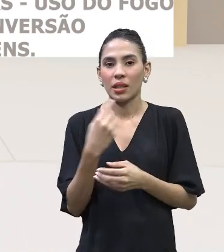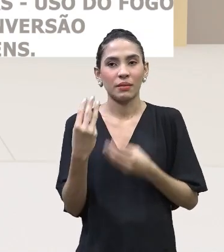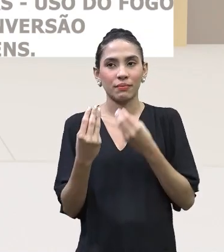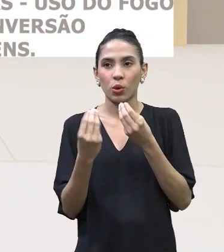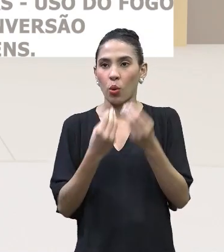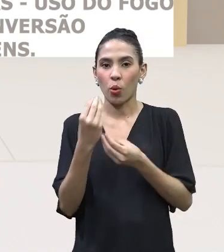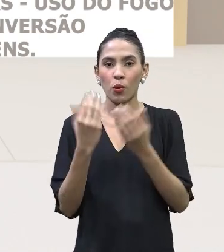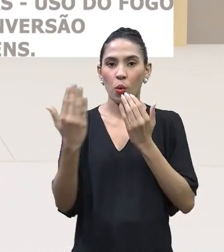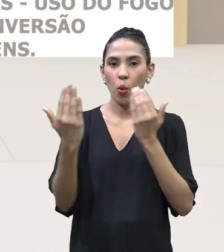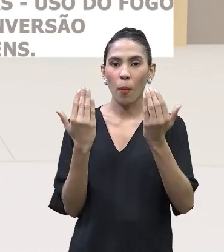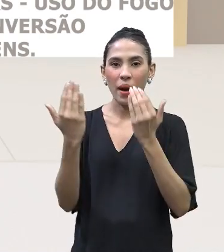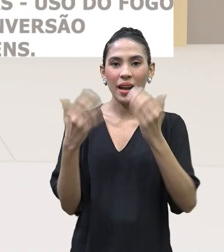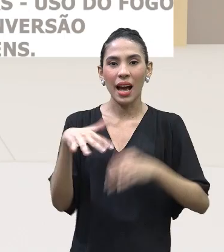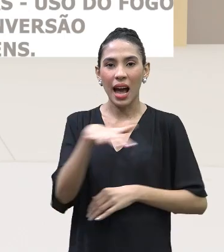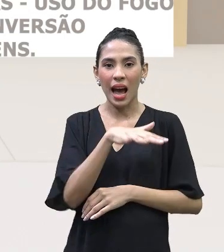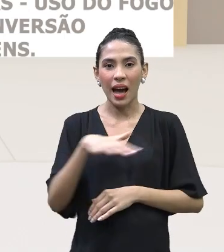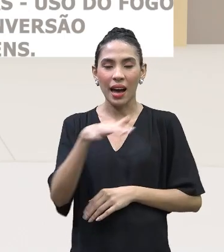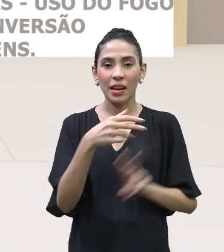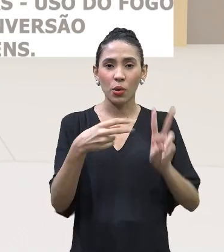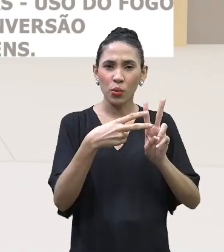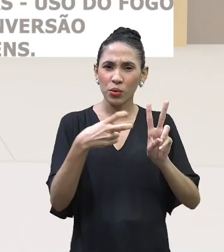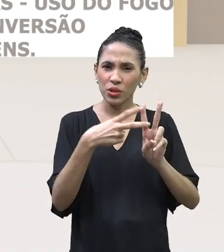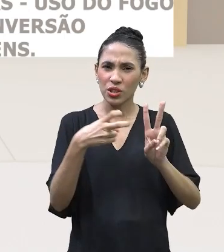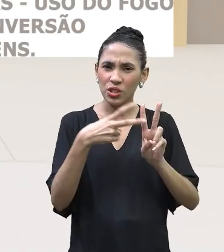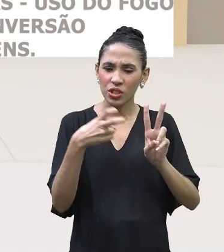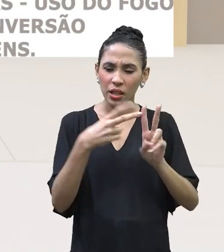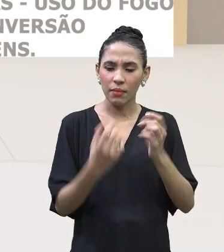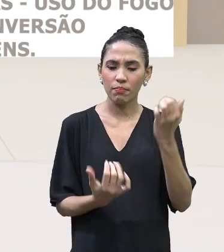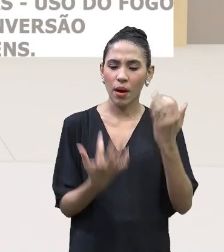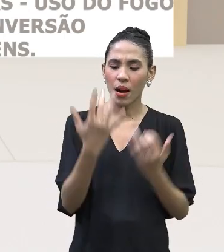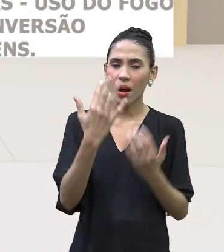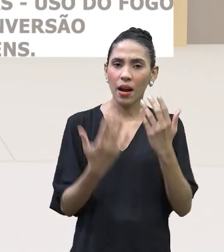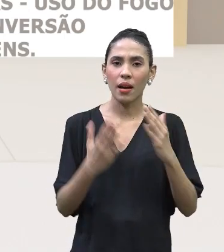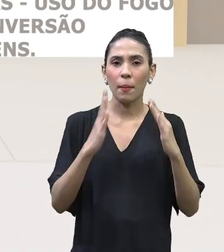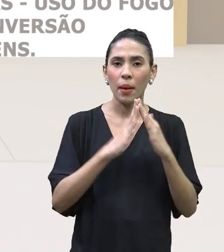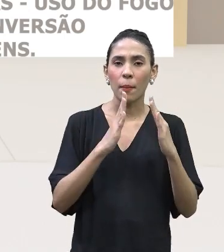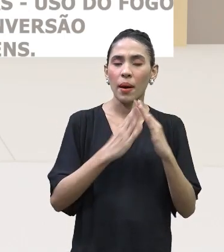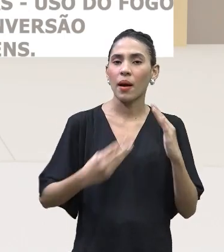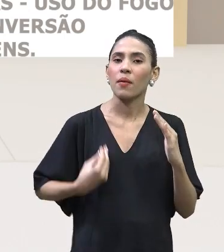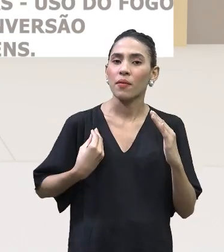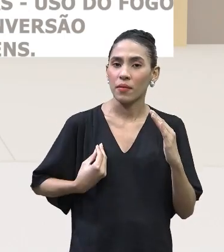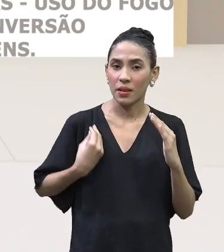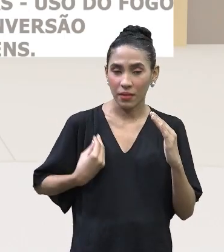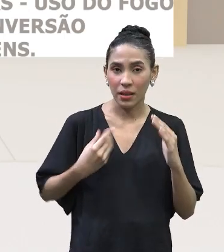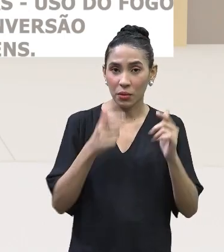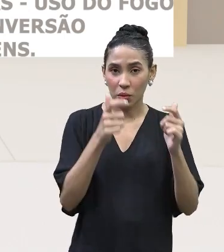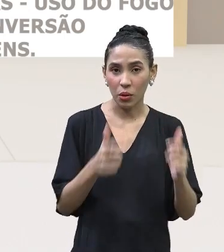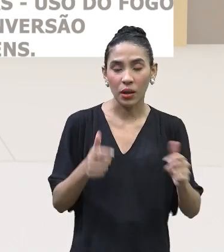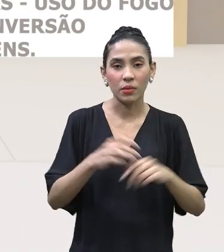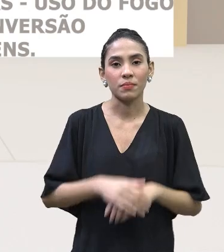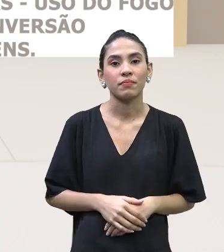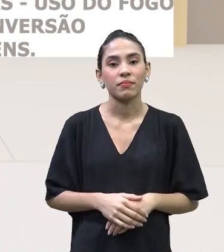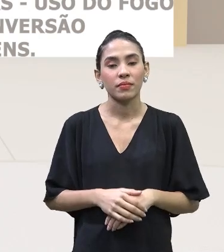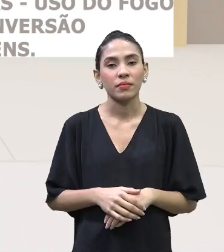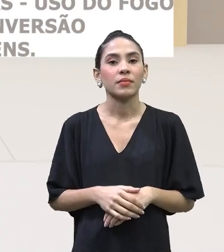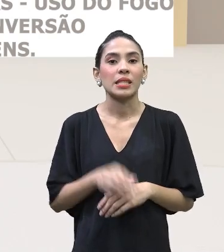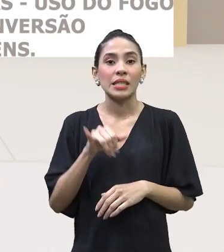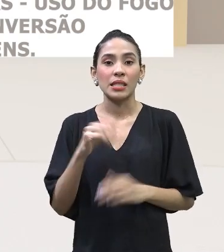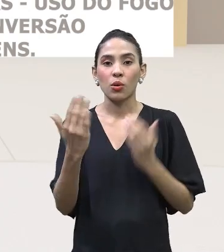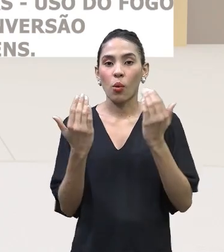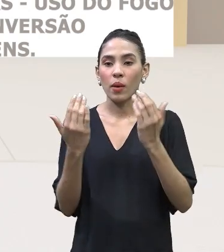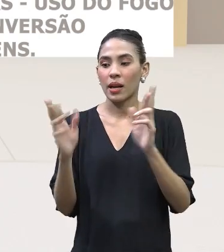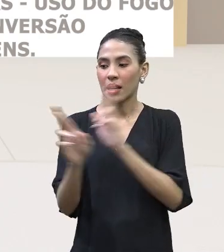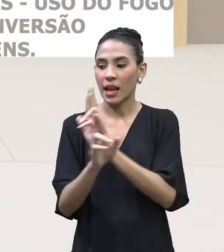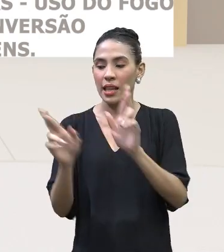quantidade de área que o indígena queimava para poder morar, ou seja, subsistir naquele local, em relação às